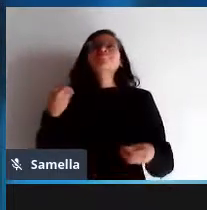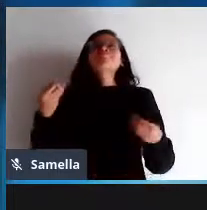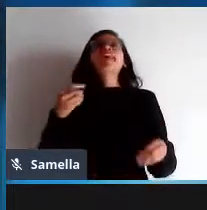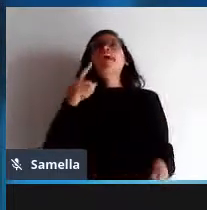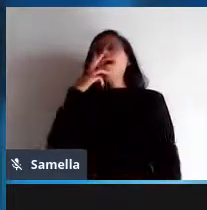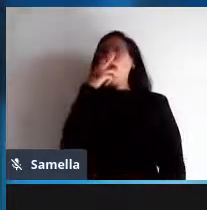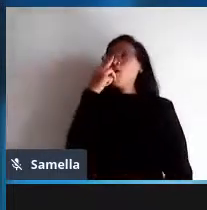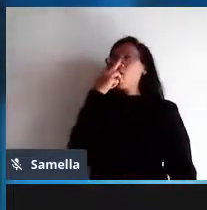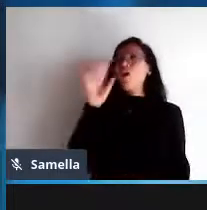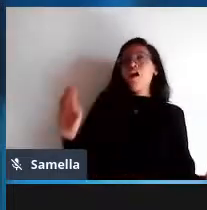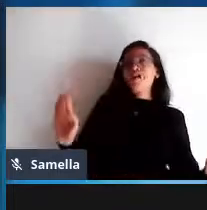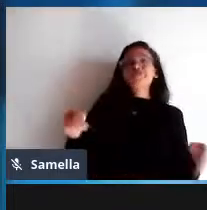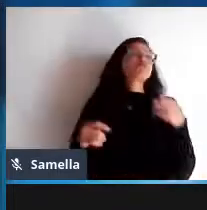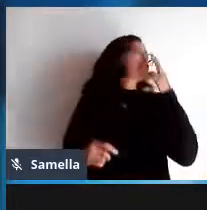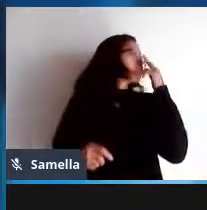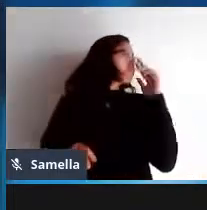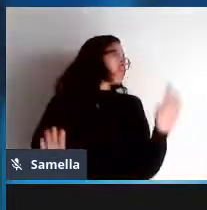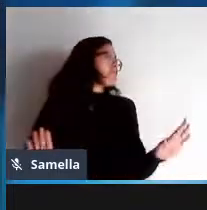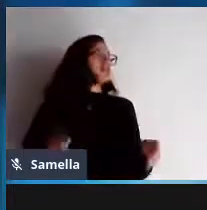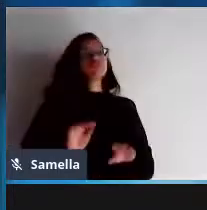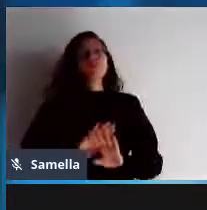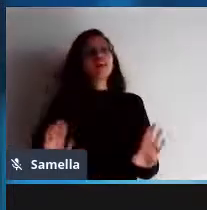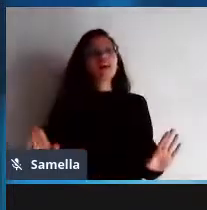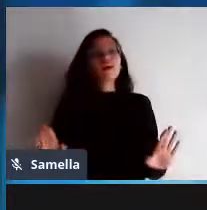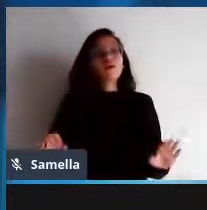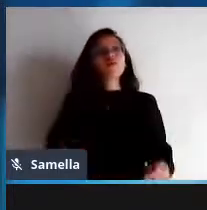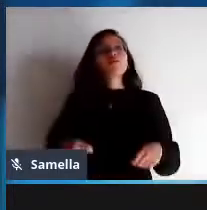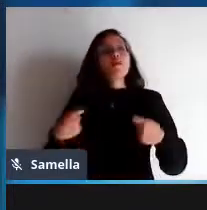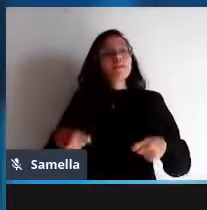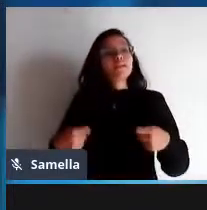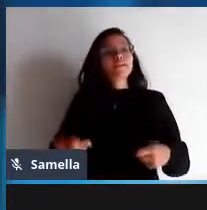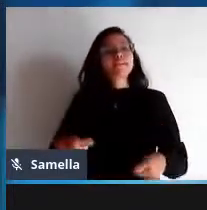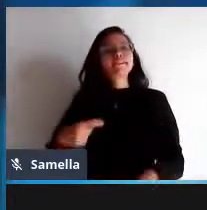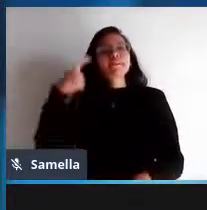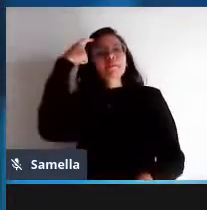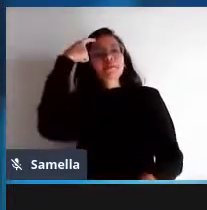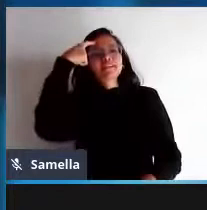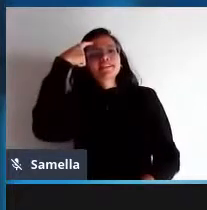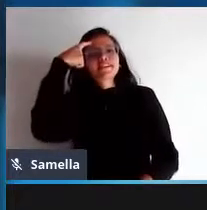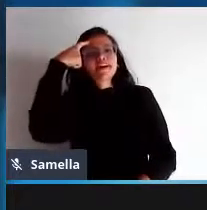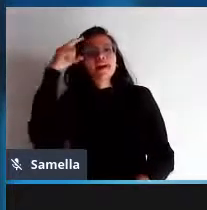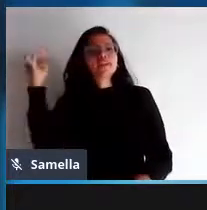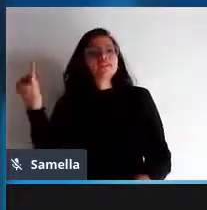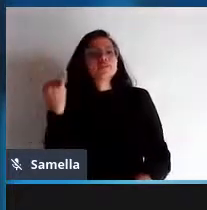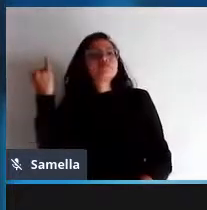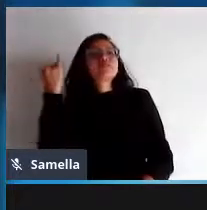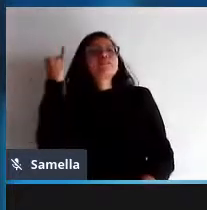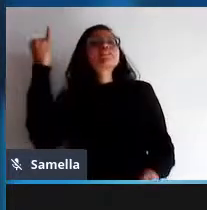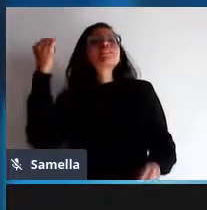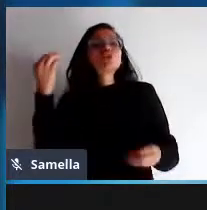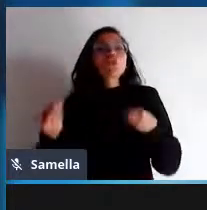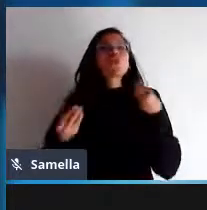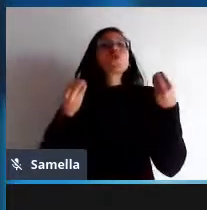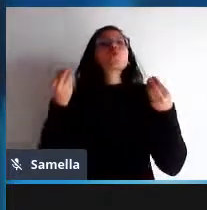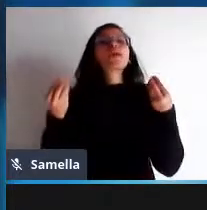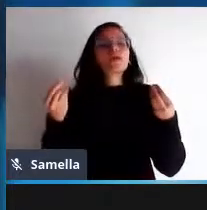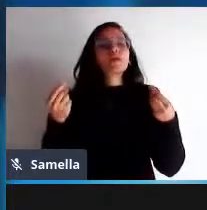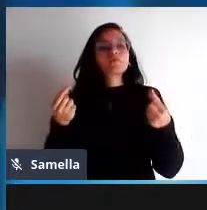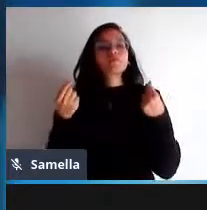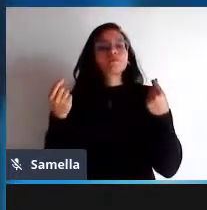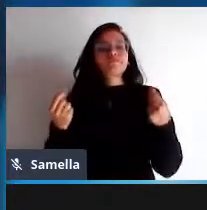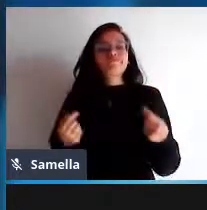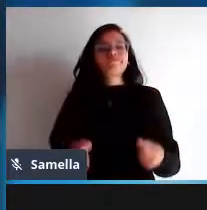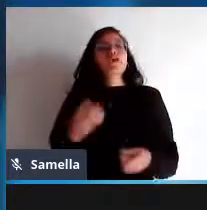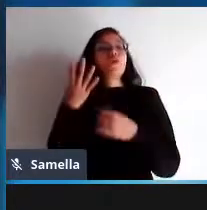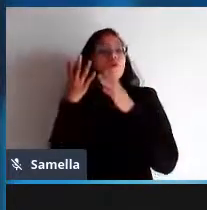a gente tem vários aspectos a considerar e eu considero importantes pelo menos quatro